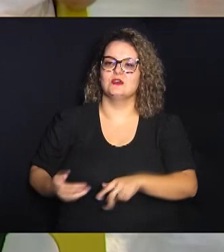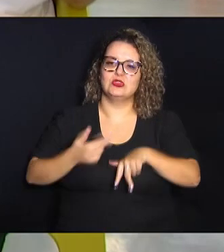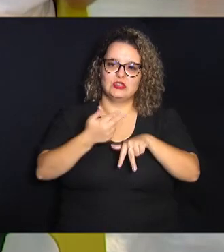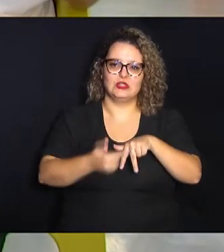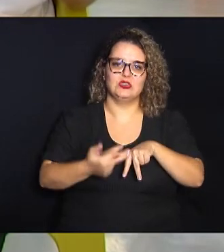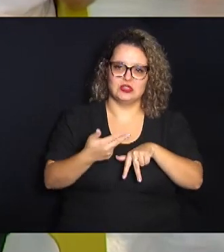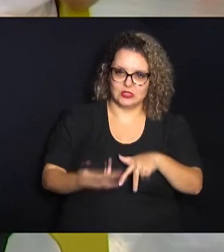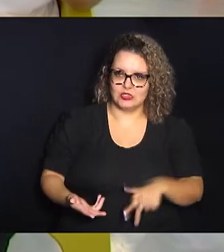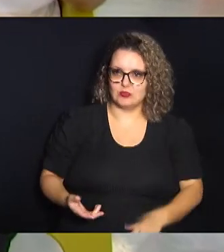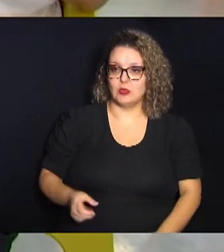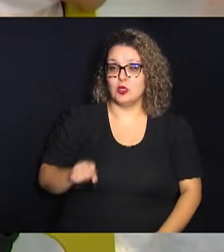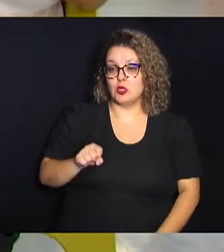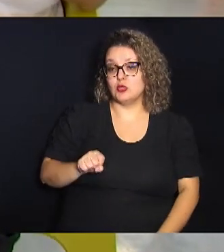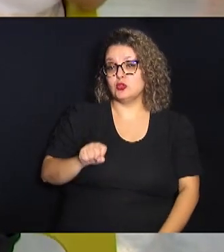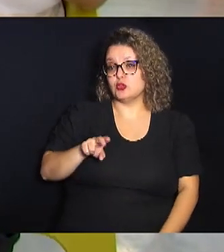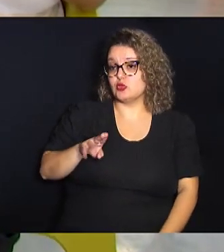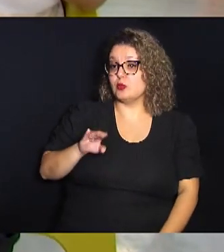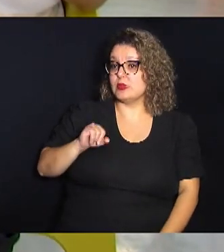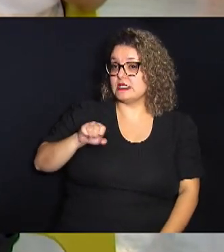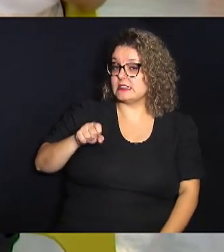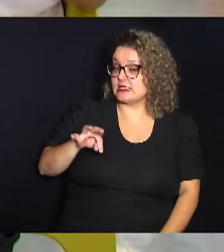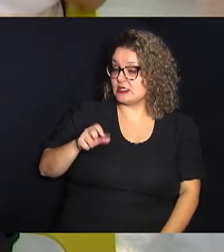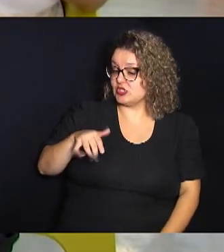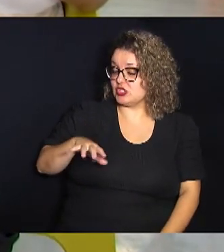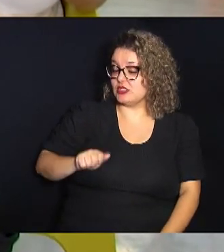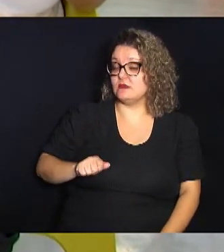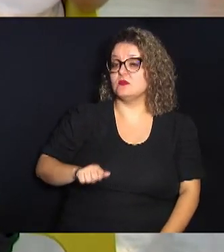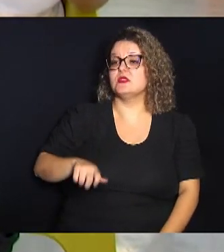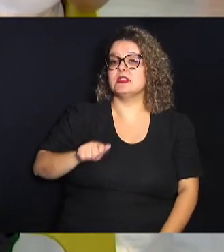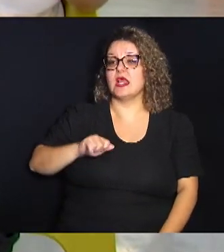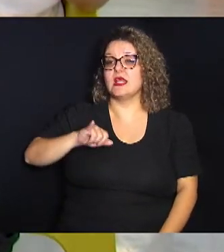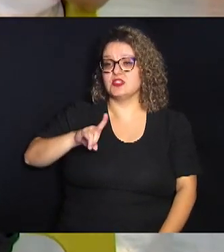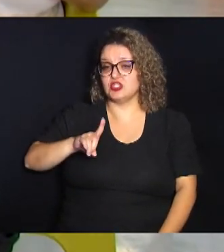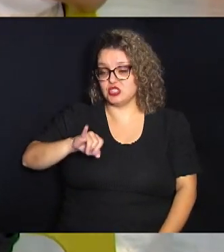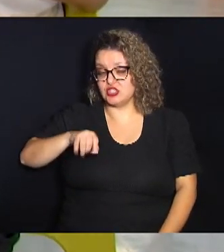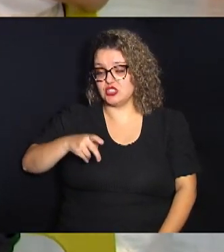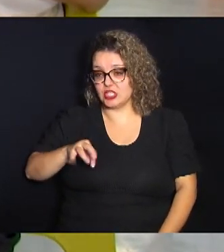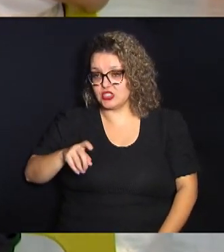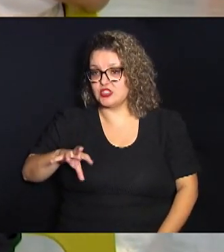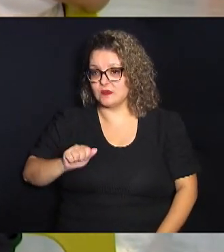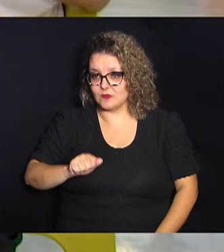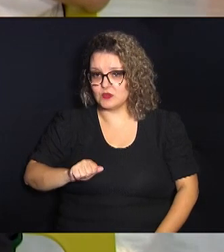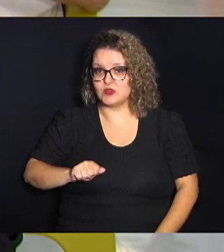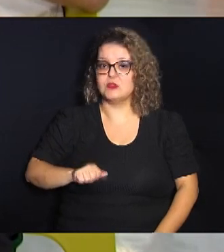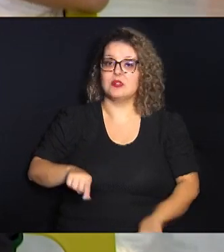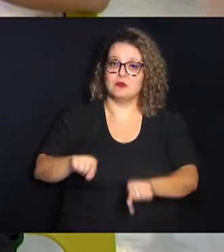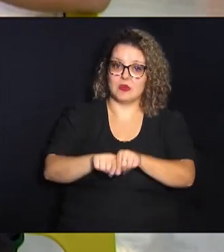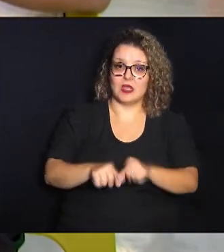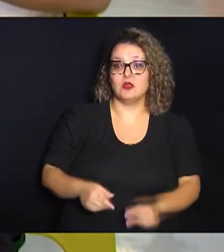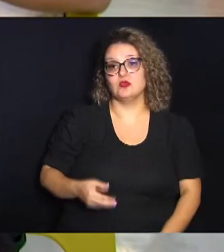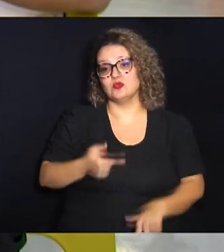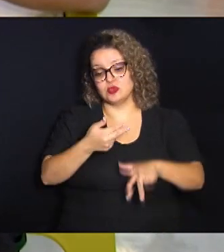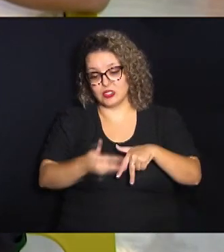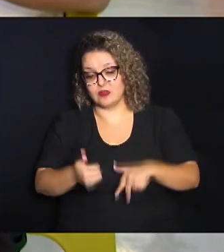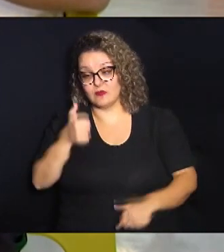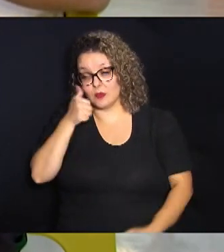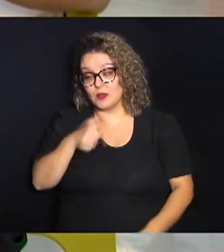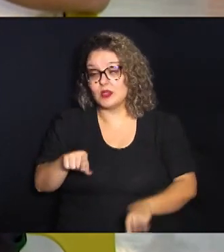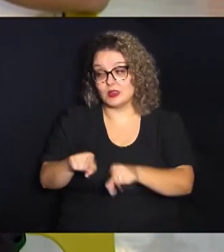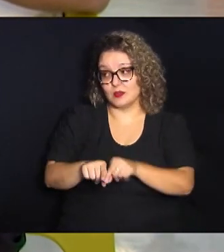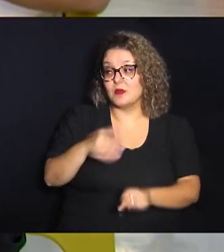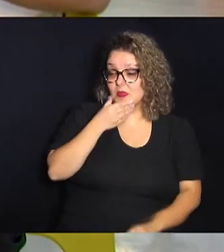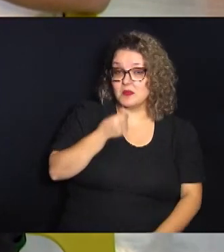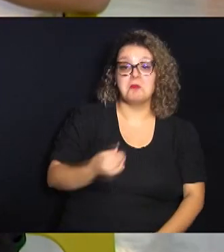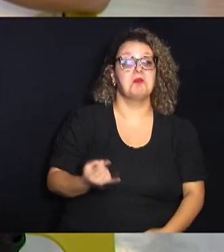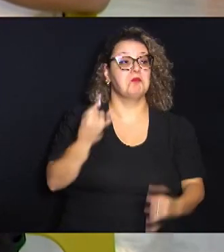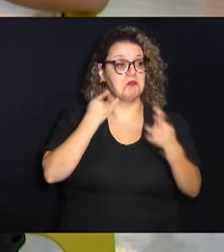substantivos adjetivos em língua portuguesa eles se flexionam também em gênero no caso masculino e feminino olha interessante mesmo né